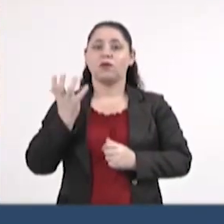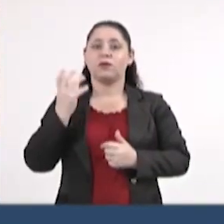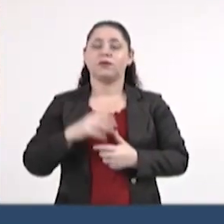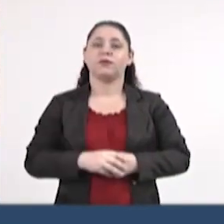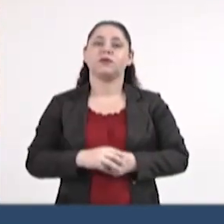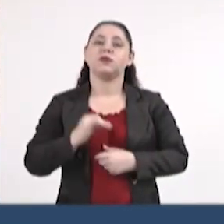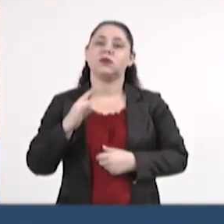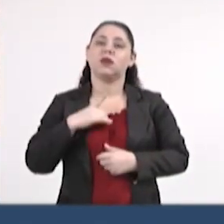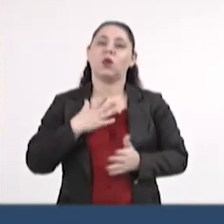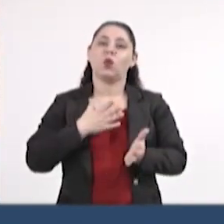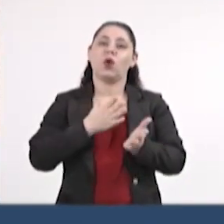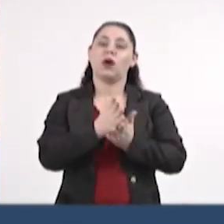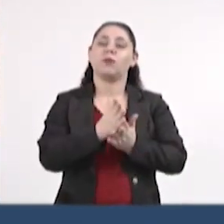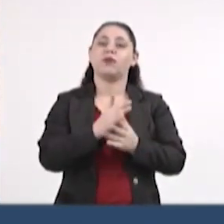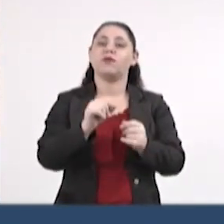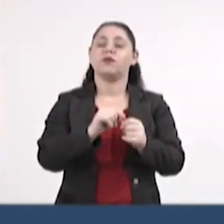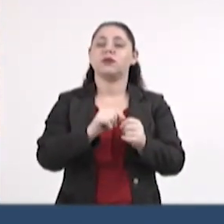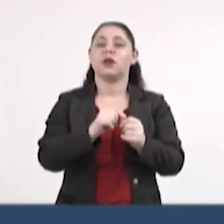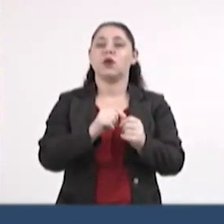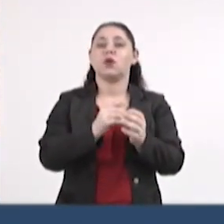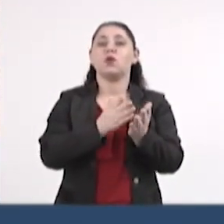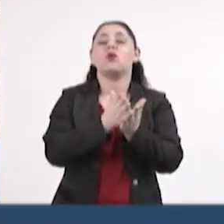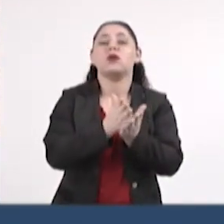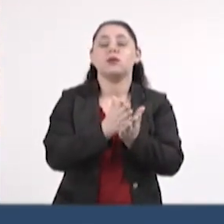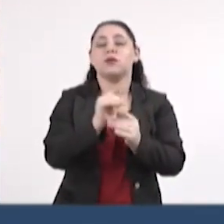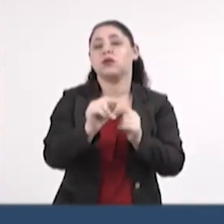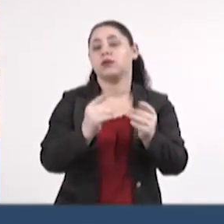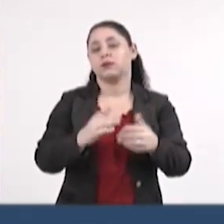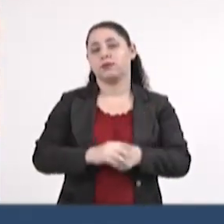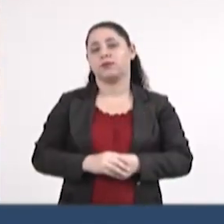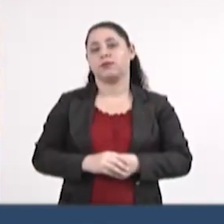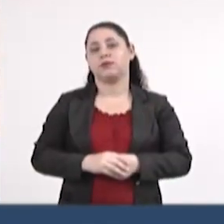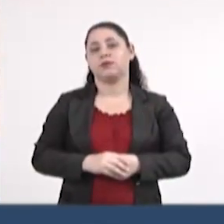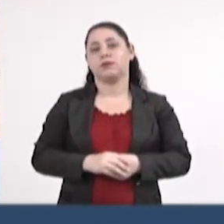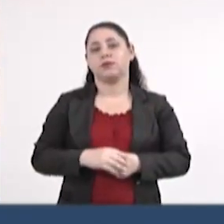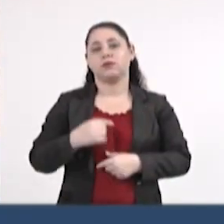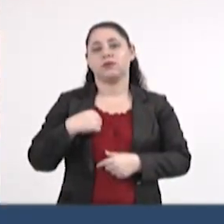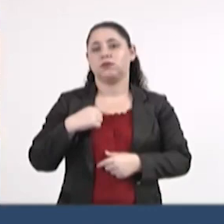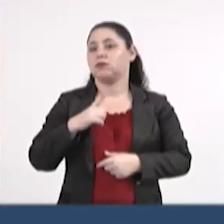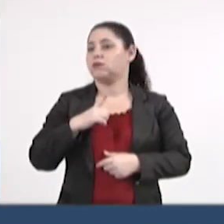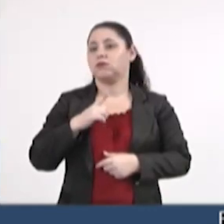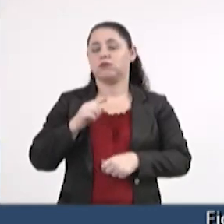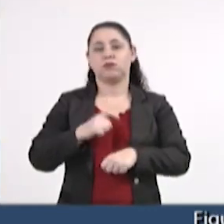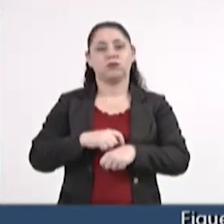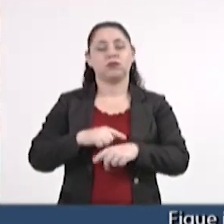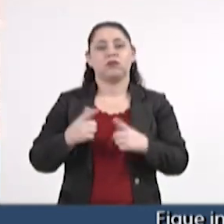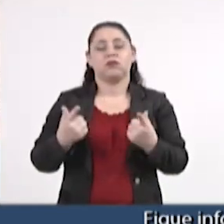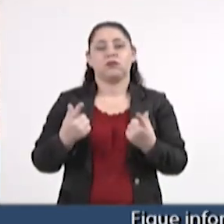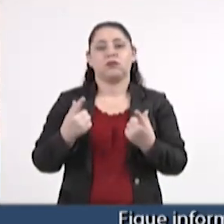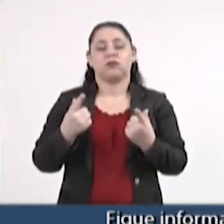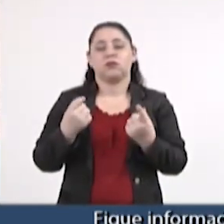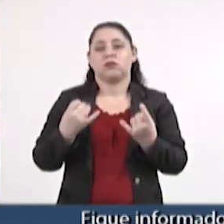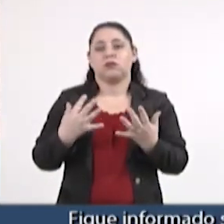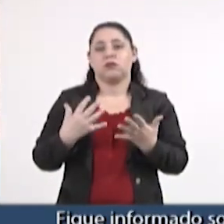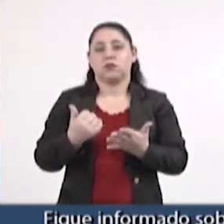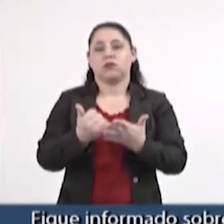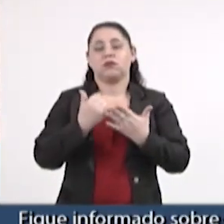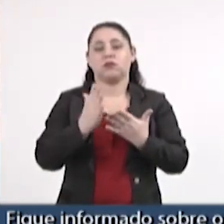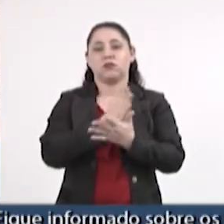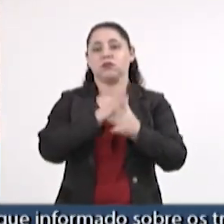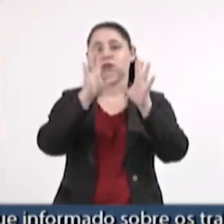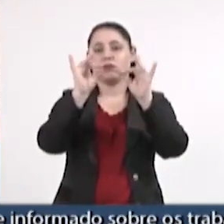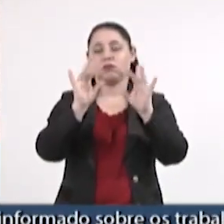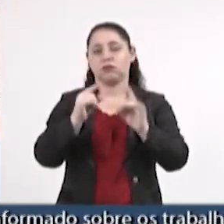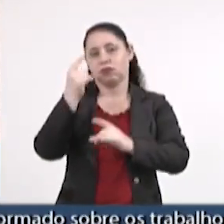Se há esse caminho percorrido, o que fazer no meio desse caminho? Eu não tenho muito tempo, não é, deputado? Mas, assim, eu gostaria de trazer alguns